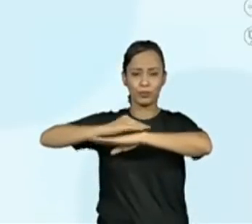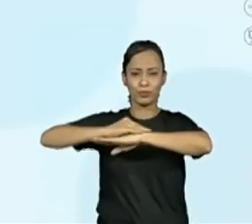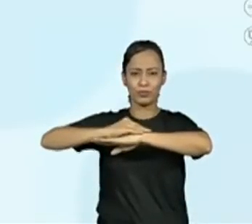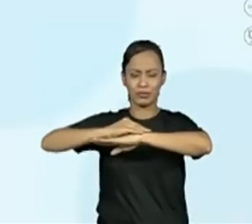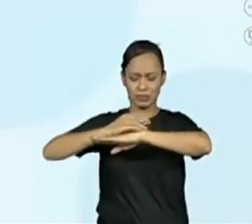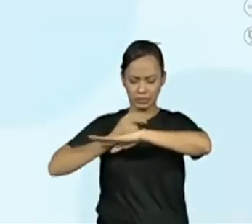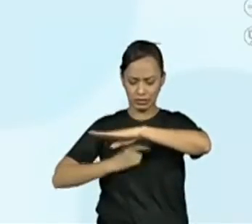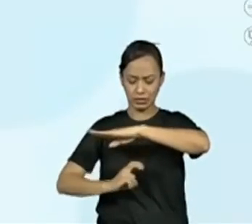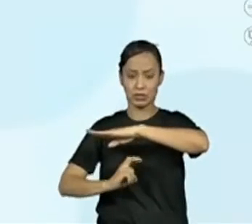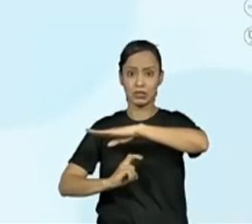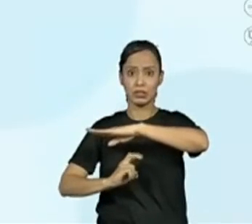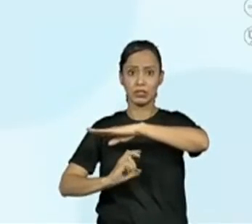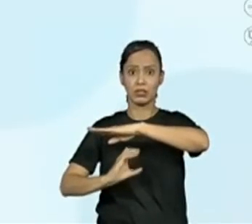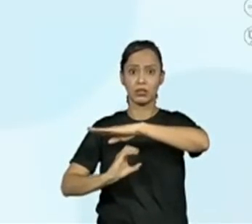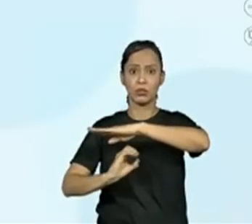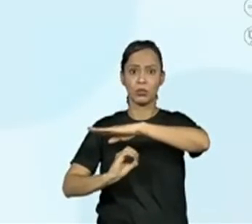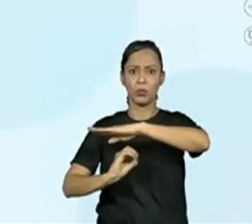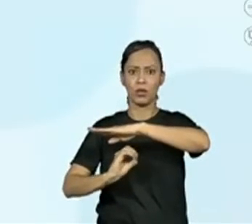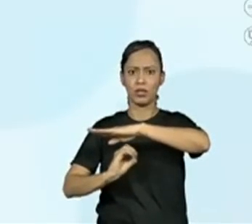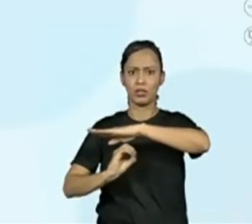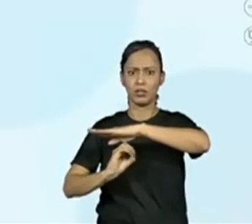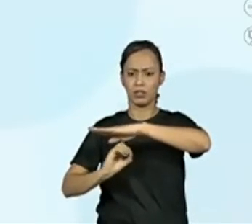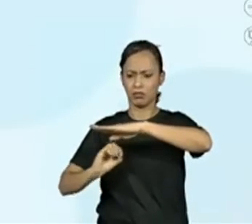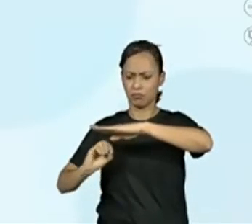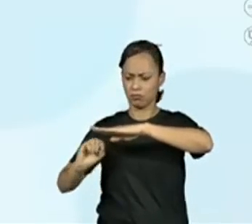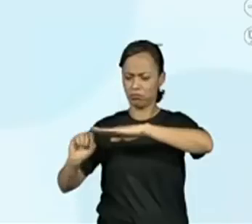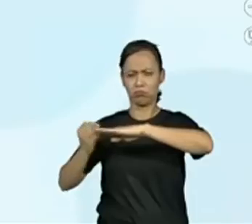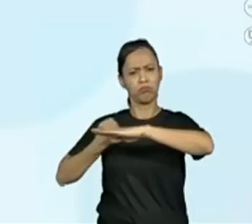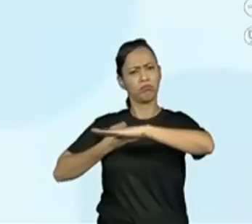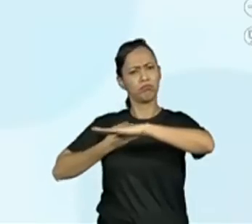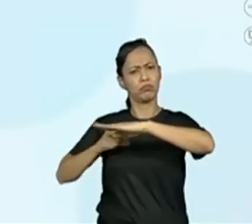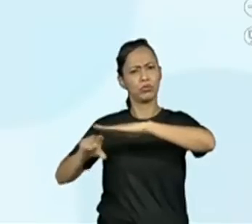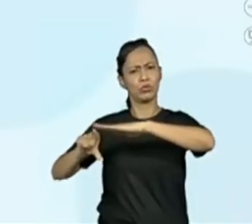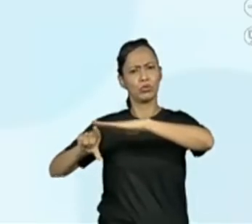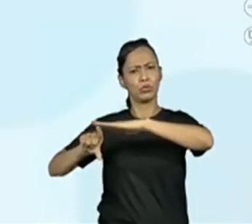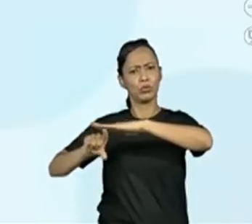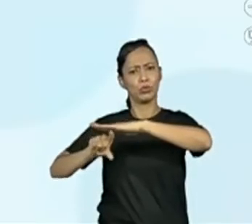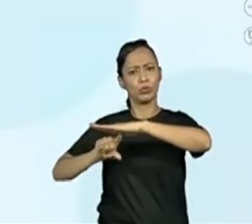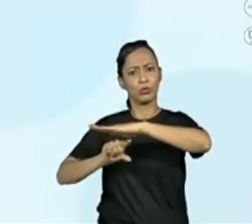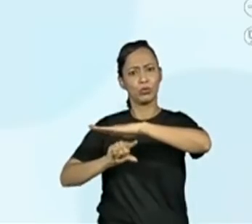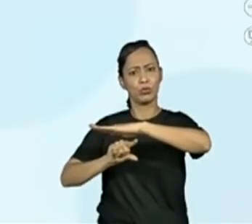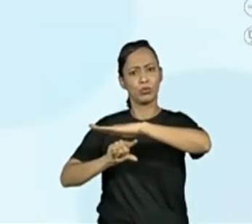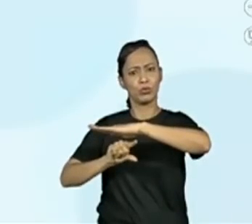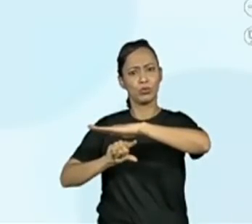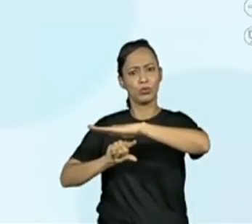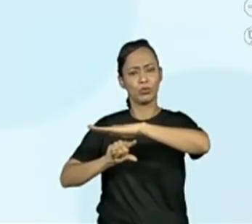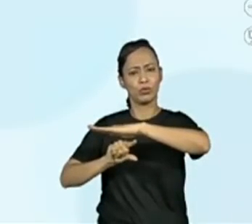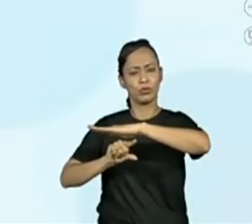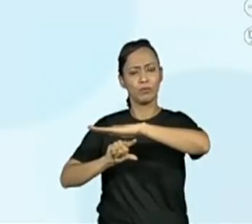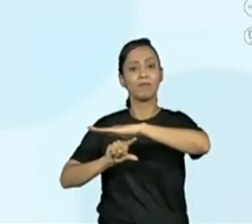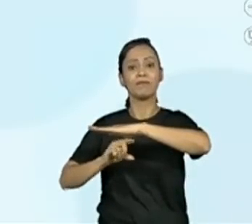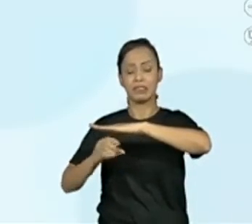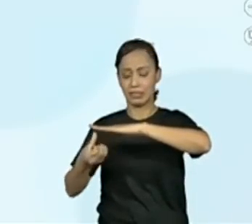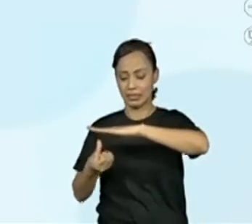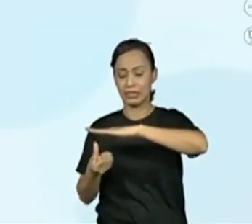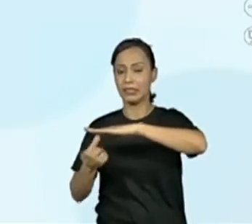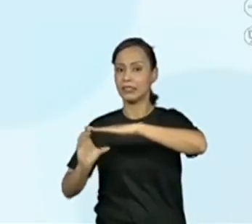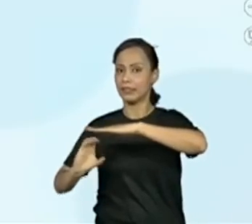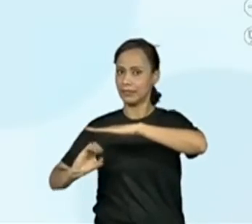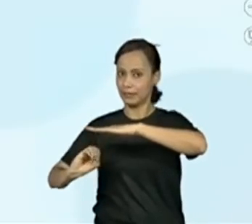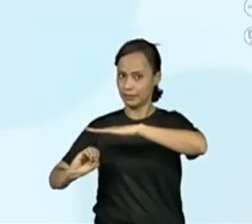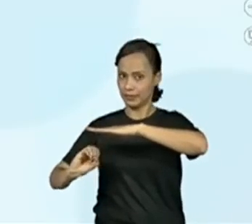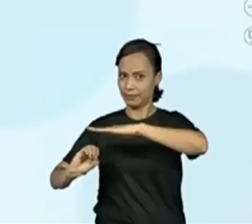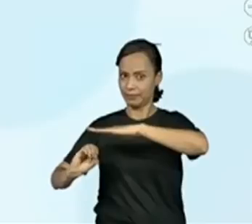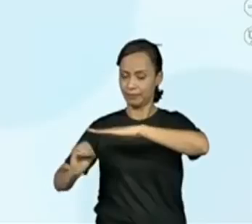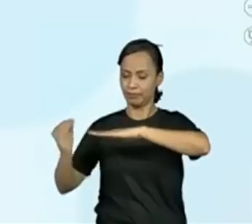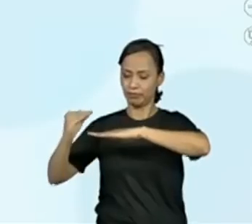ele chegou num número menor. Chegou no 50. Pois é, ele partiu então do 60 e